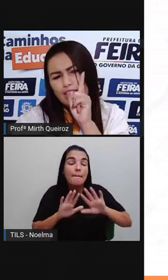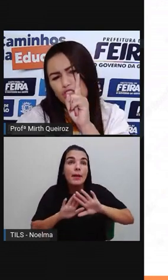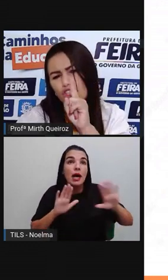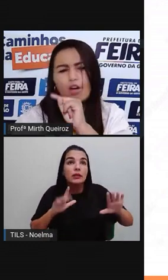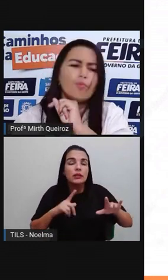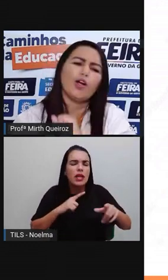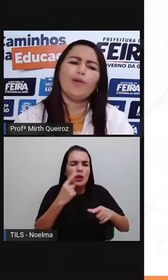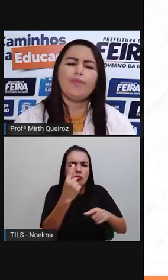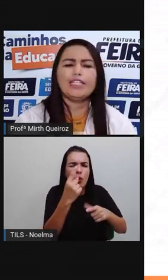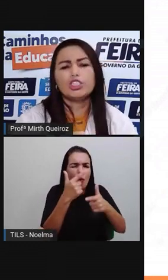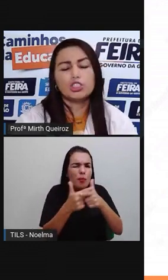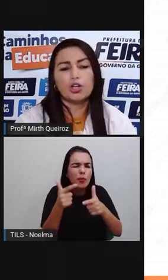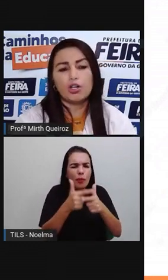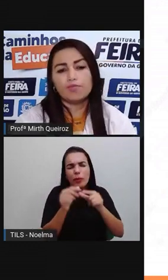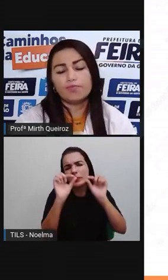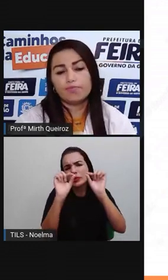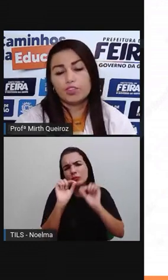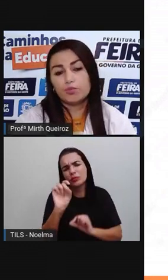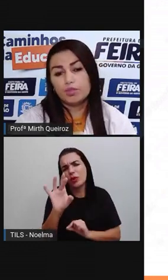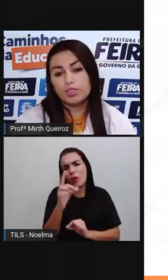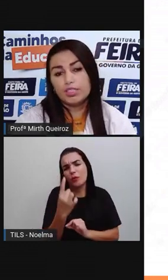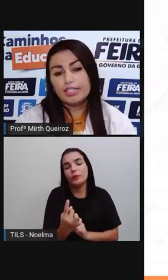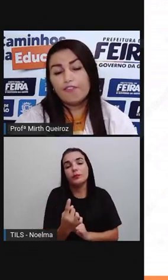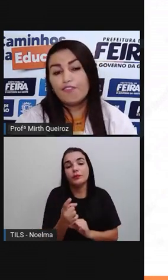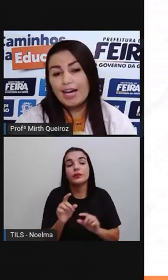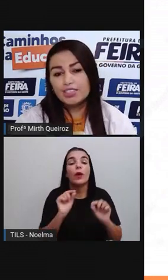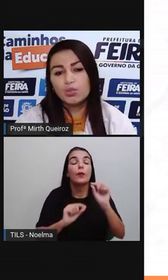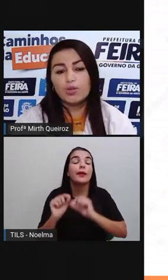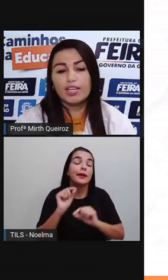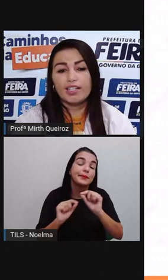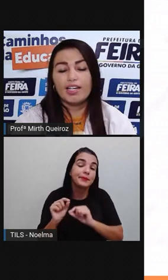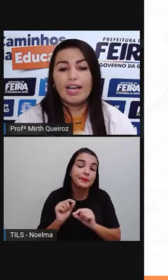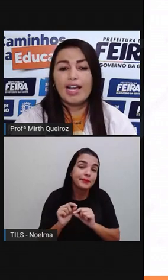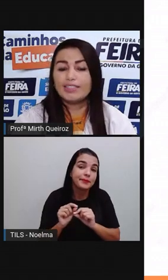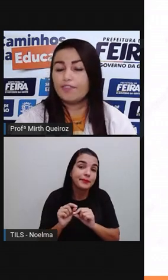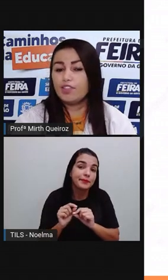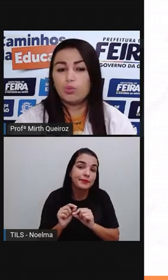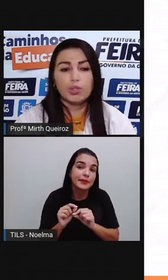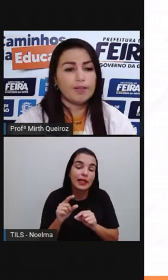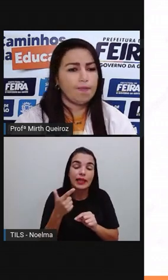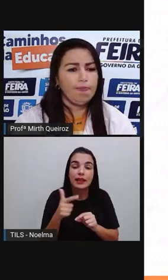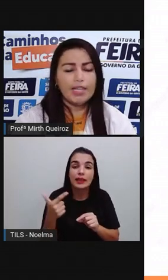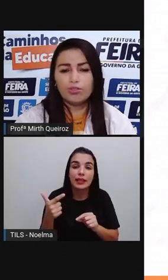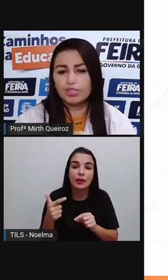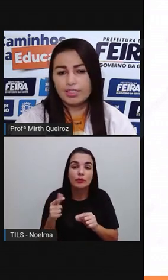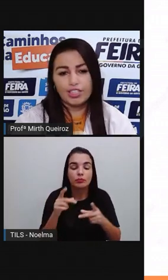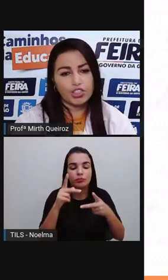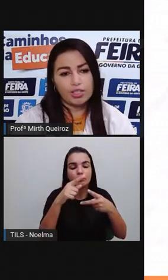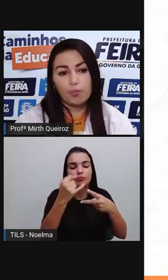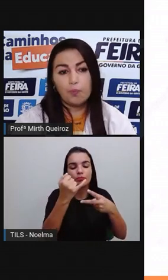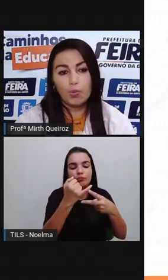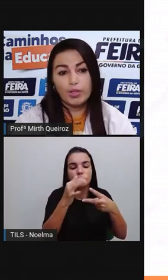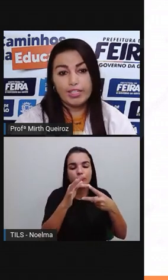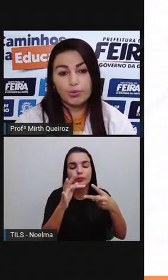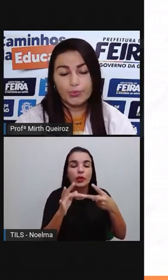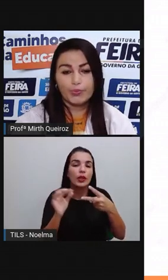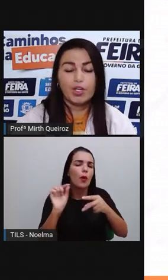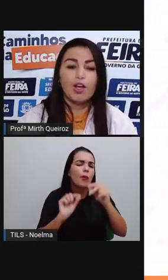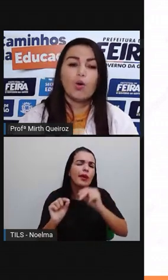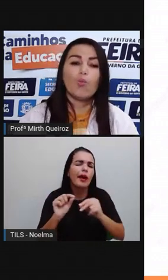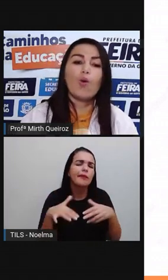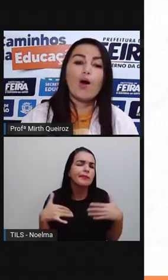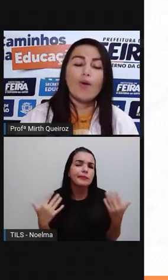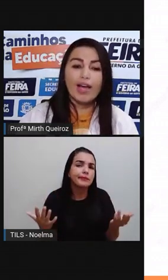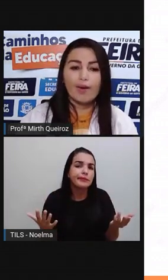probleminha, só um probleminha só que faz com que essa figura não seja um polígono.